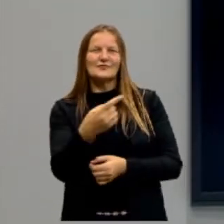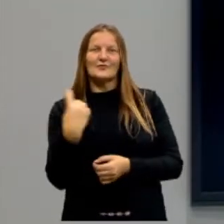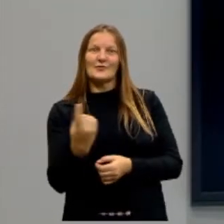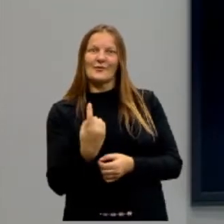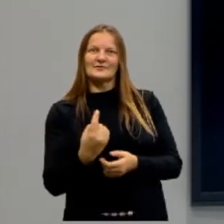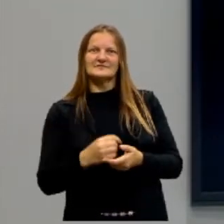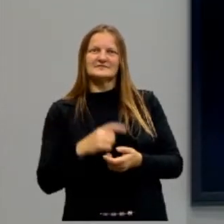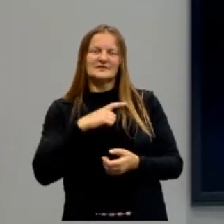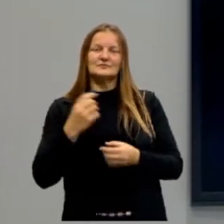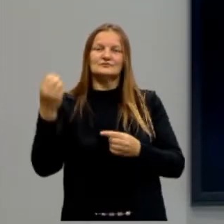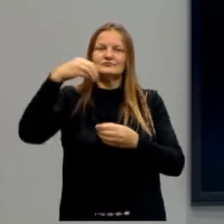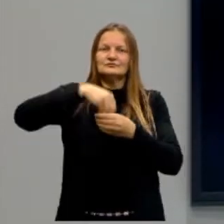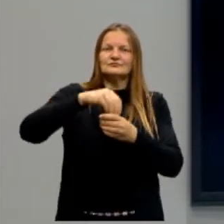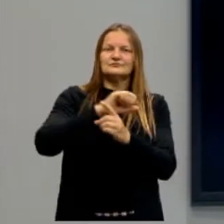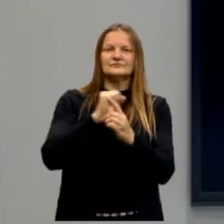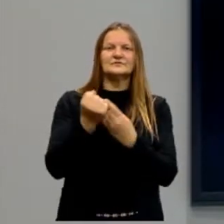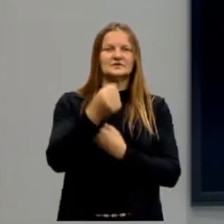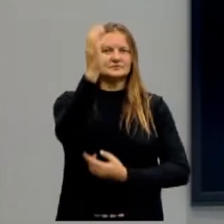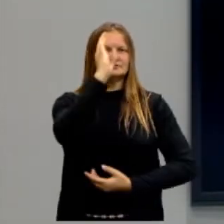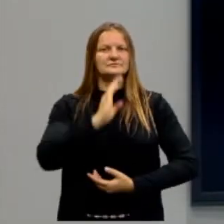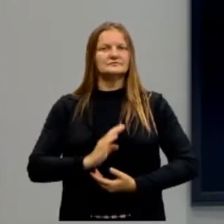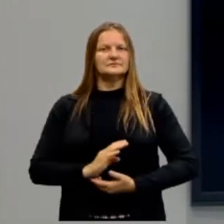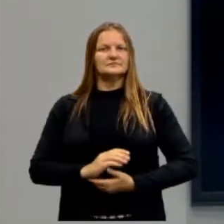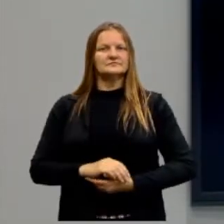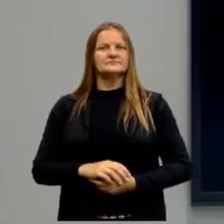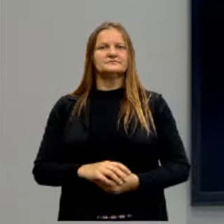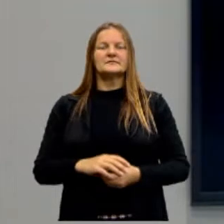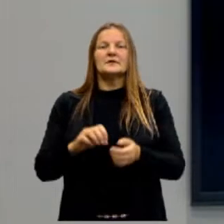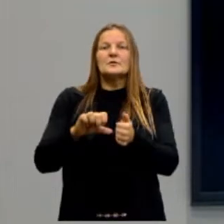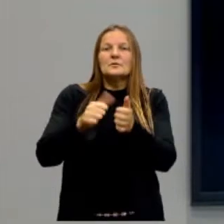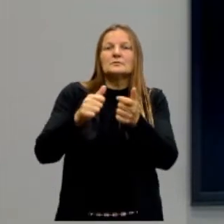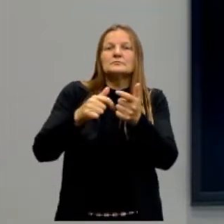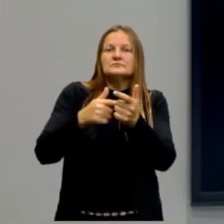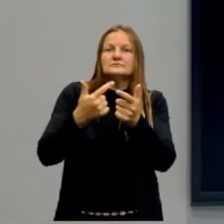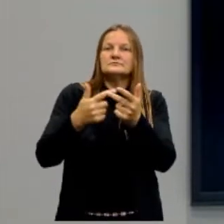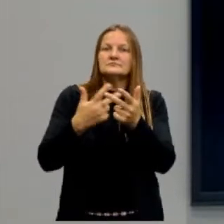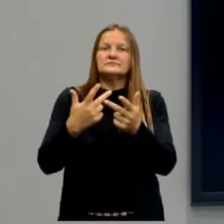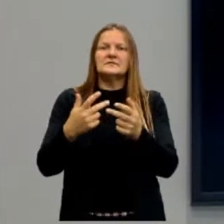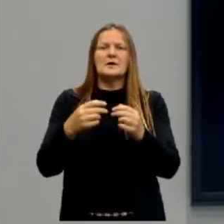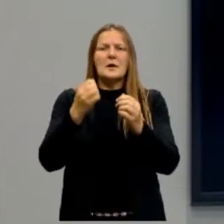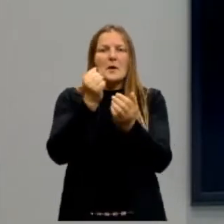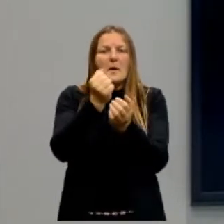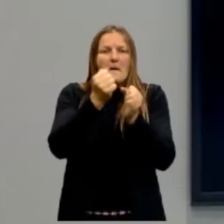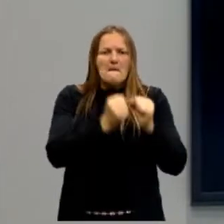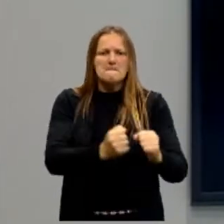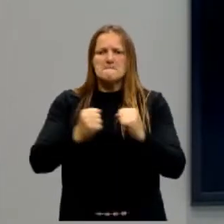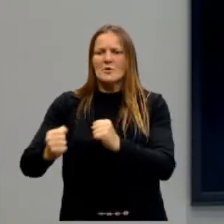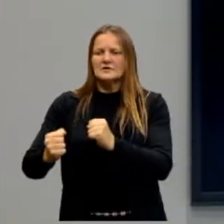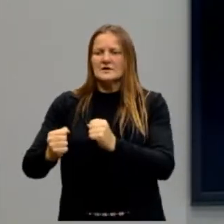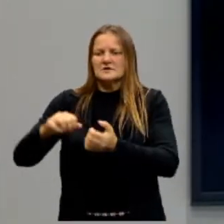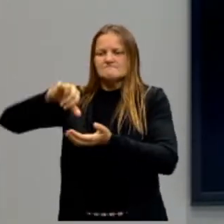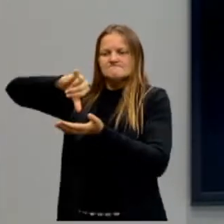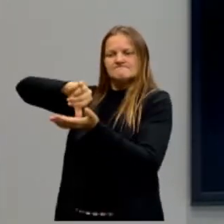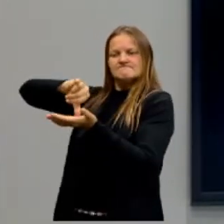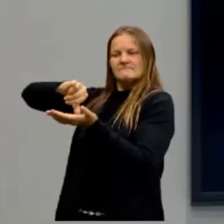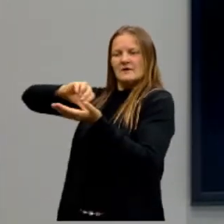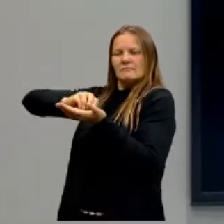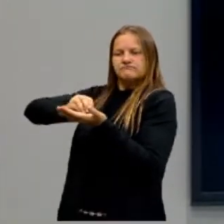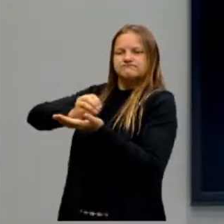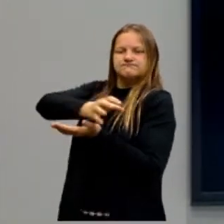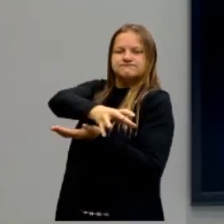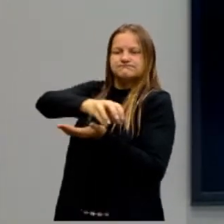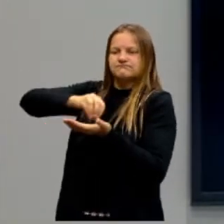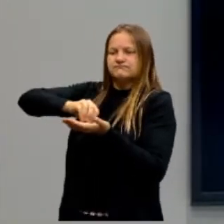nossa sociedade brasileira. Solon foi o primeiro a descentralizar o poder, tirar o poder do centro. Até então,